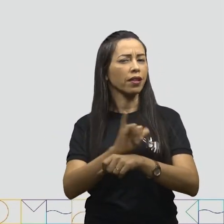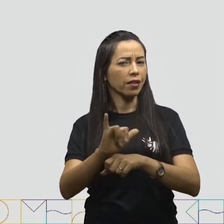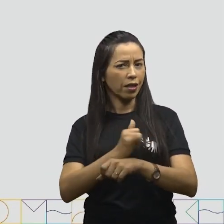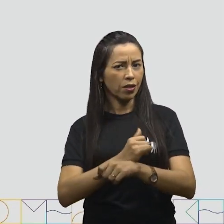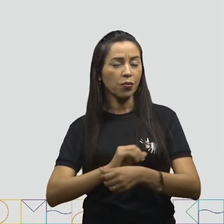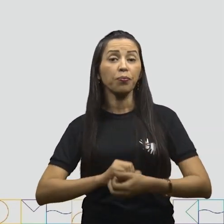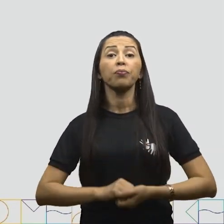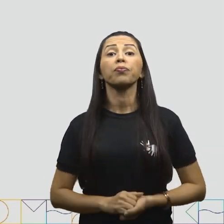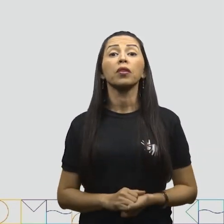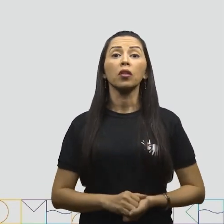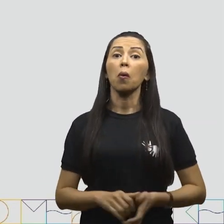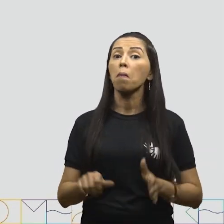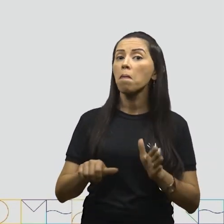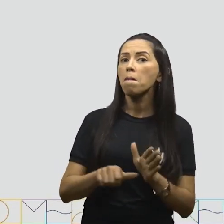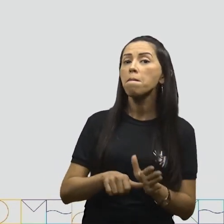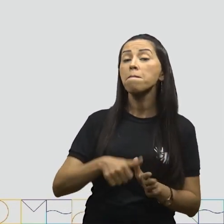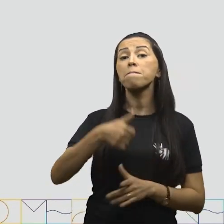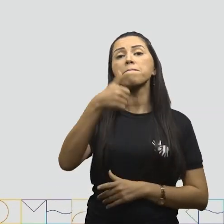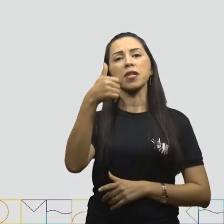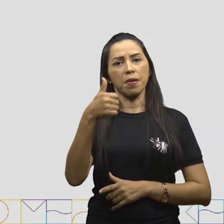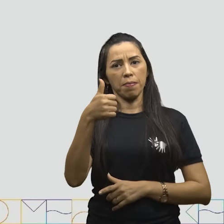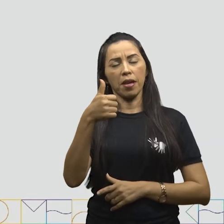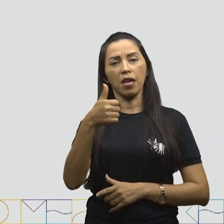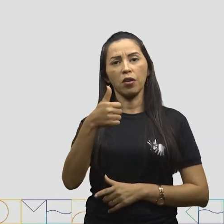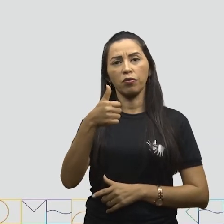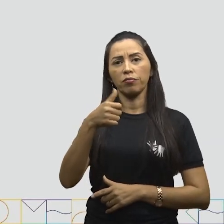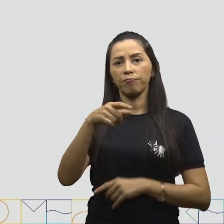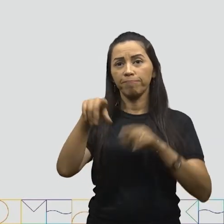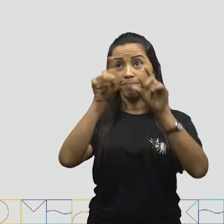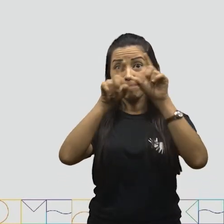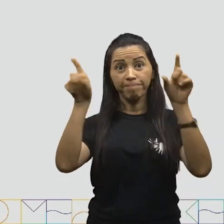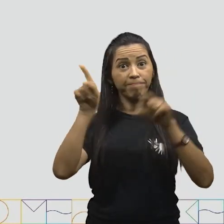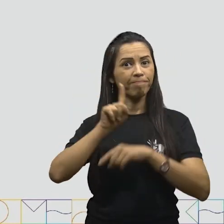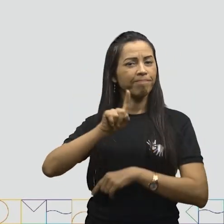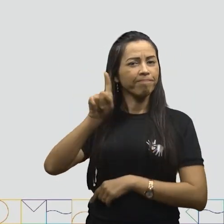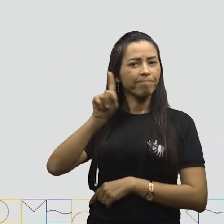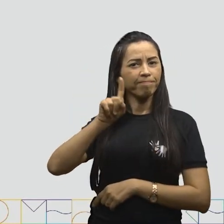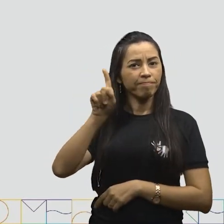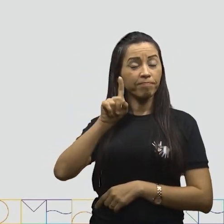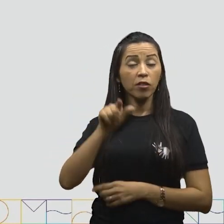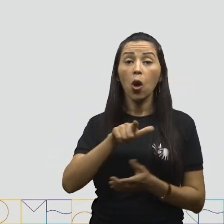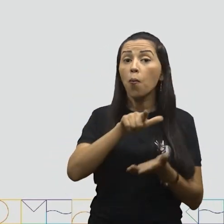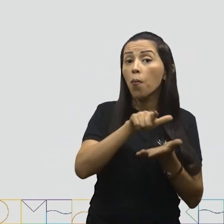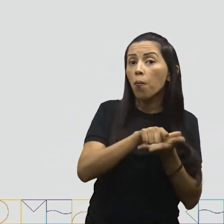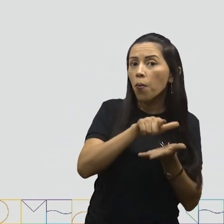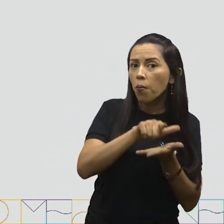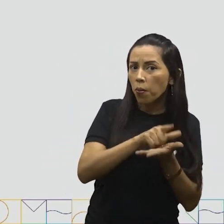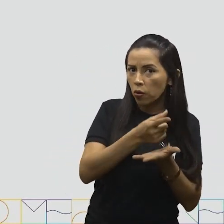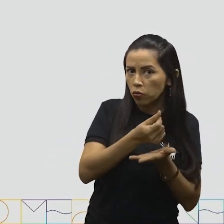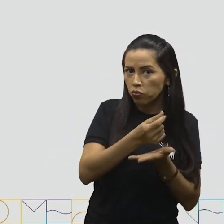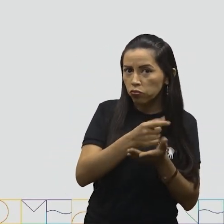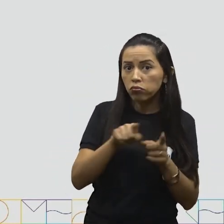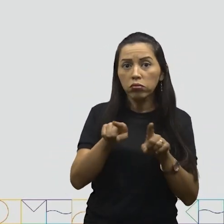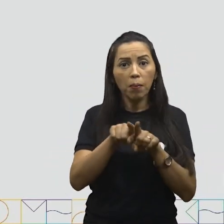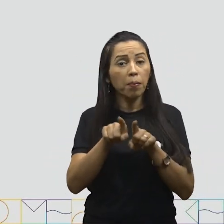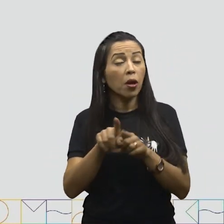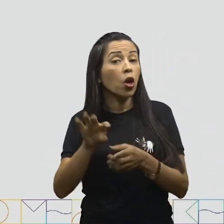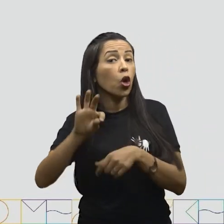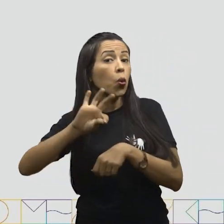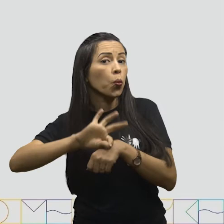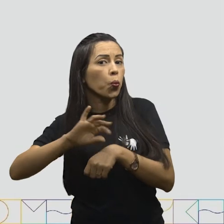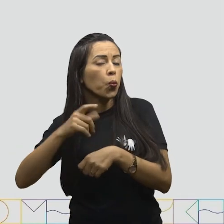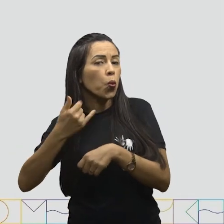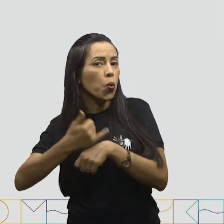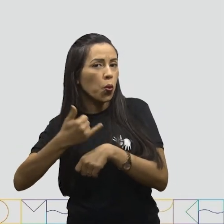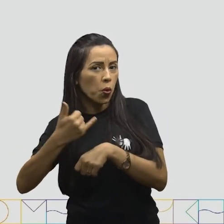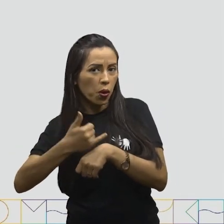Primeiro, vamos usar uma cédula e uma moeda. que podemos